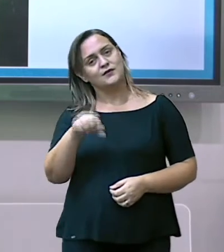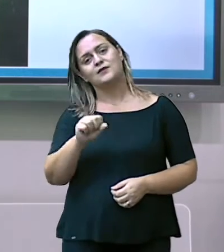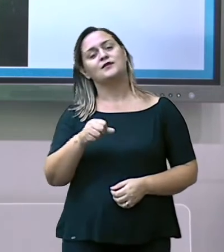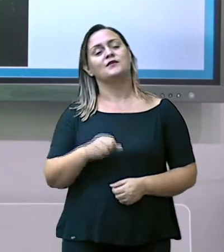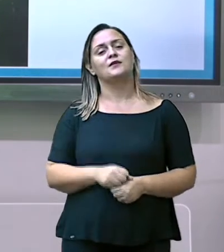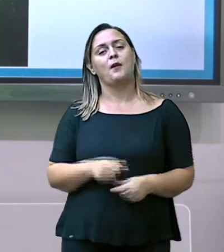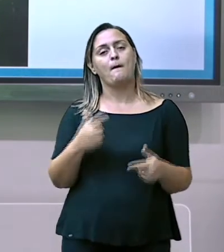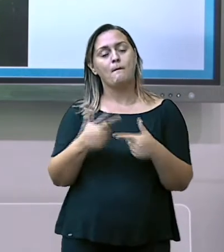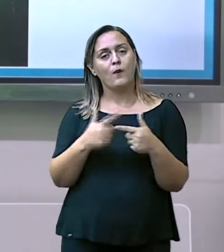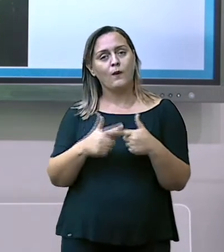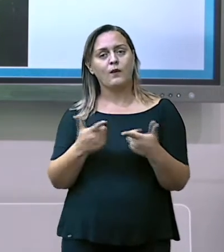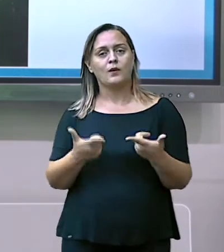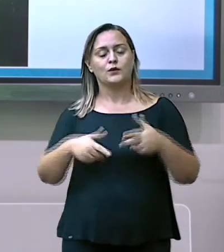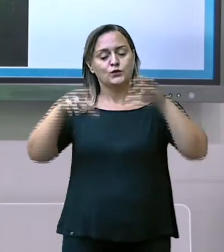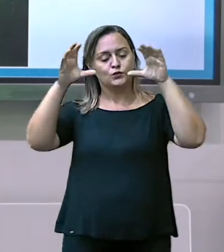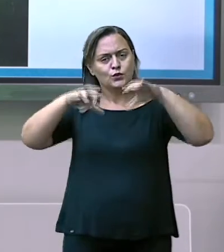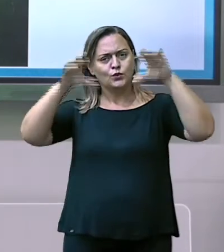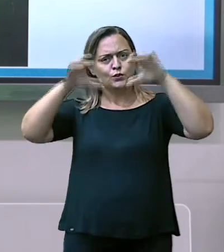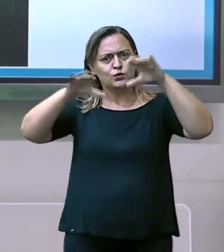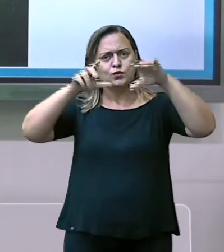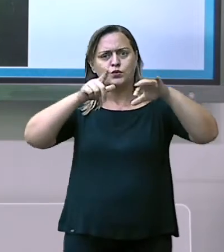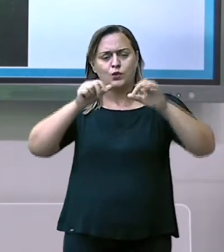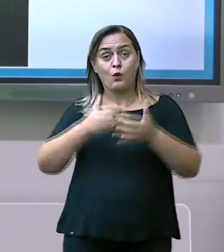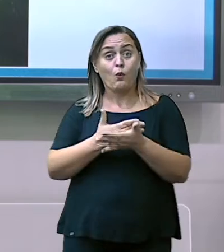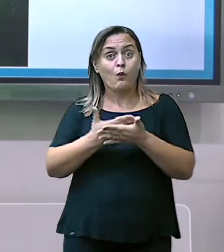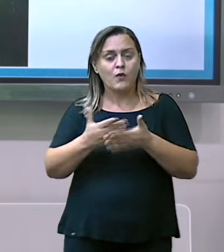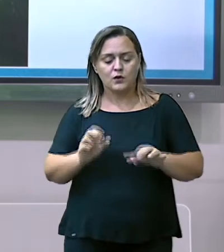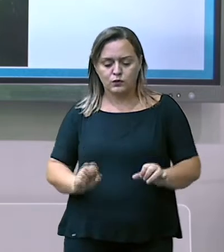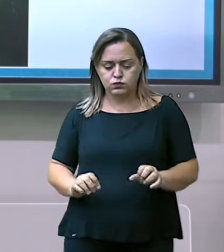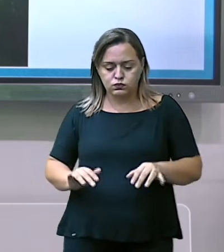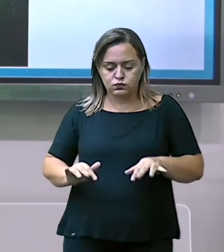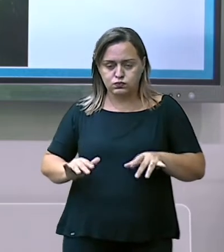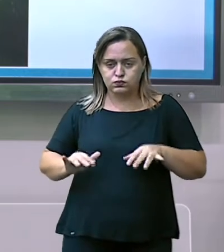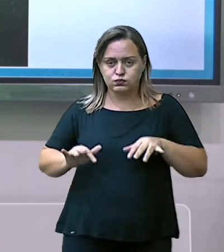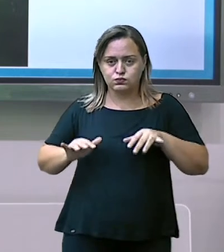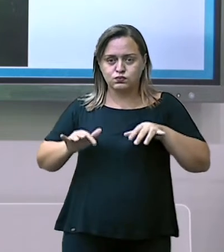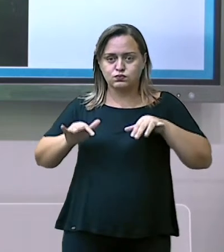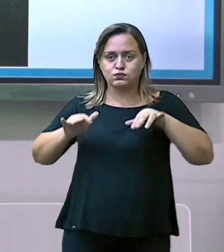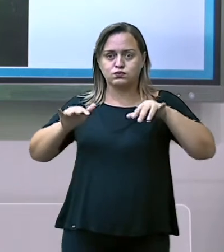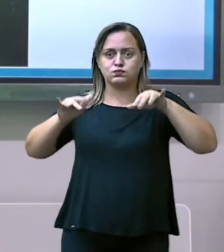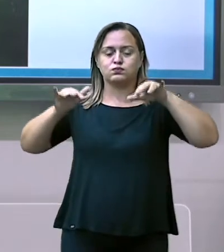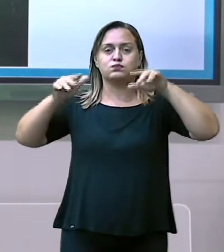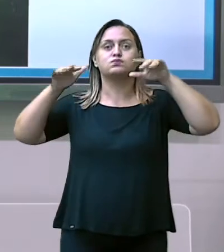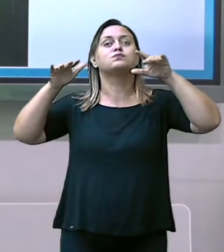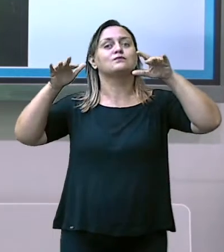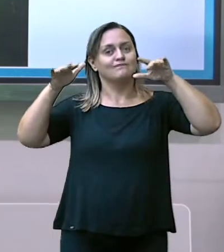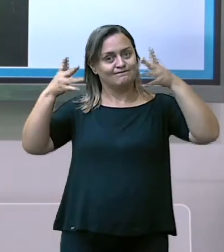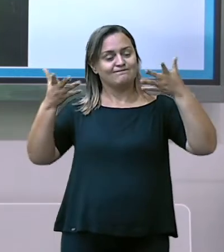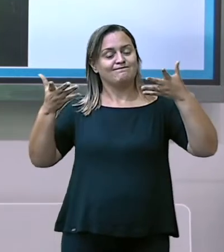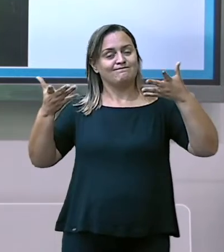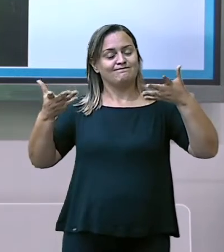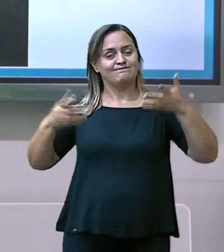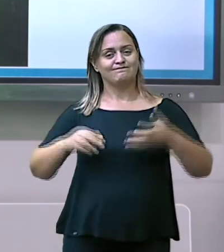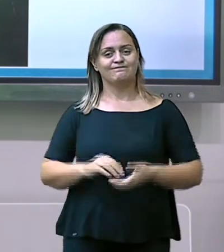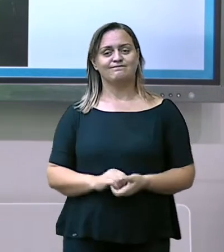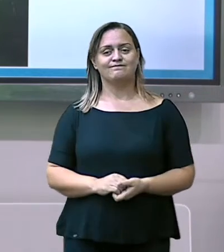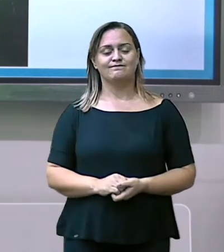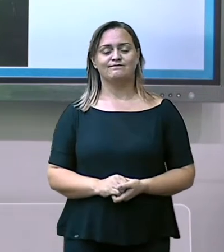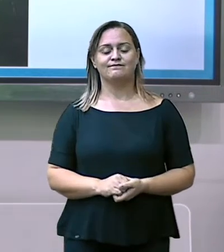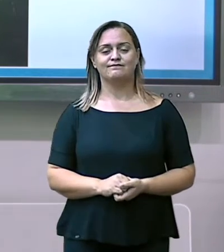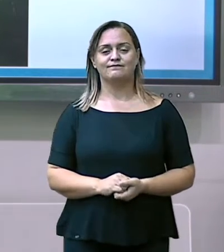topo, as casas. A imagem deixa isso claro para a gente. E